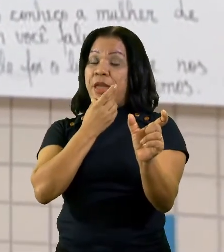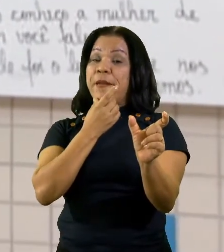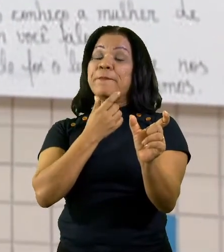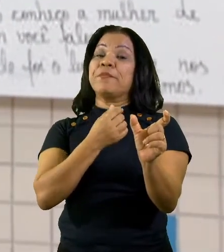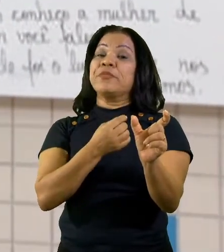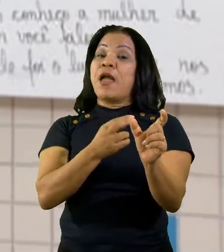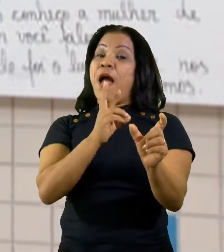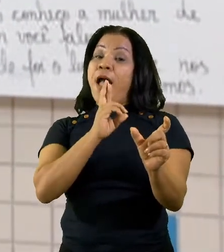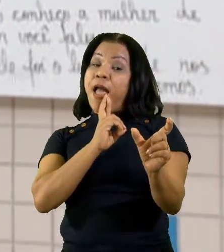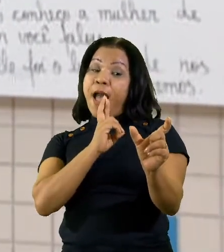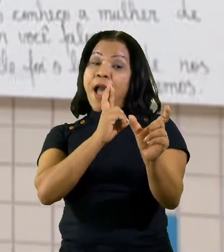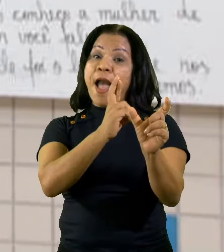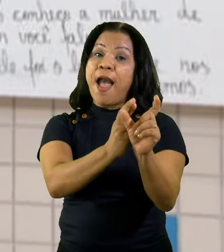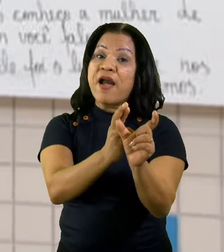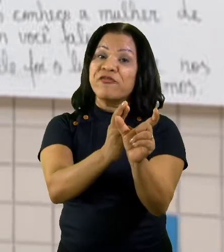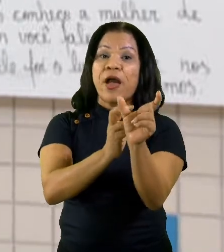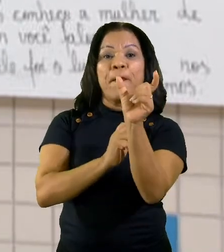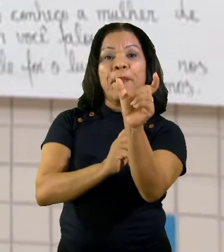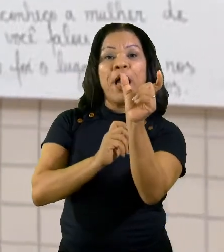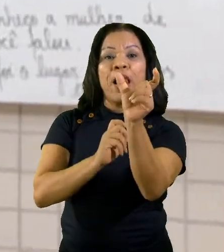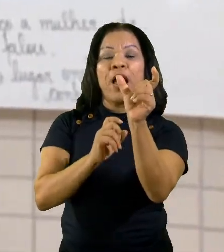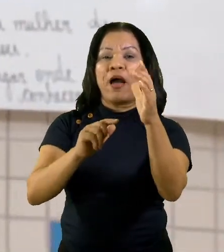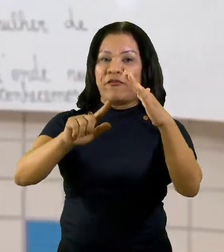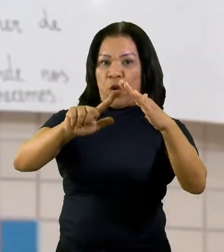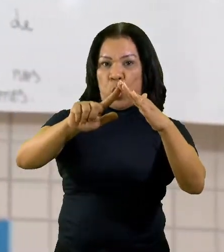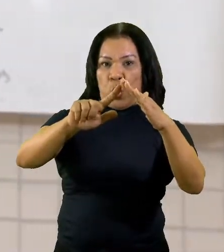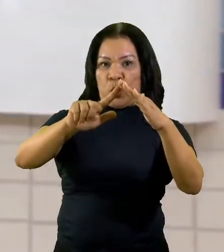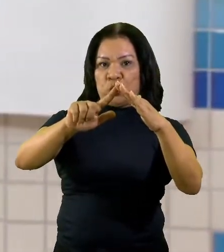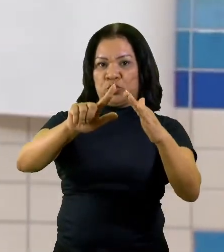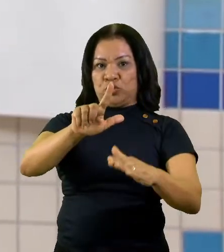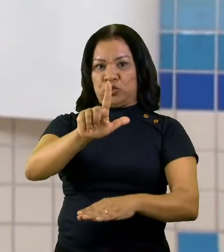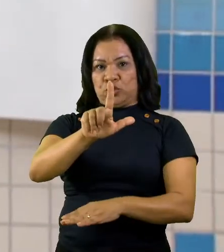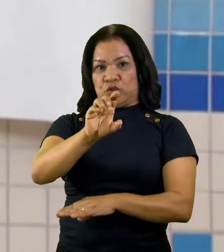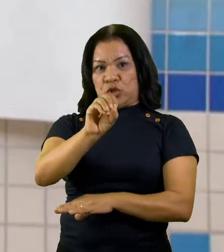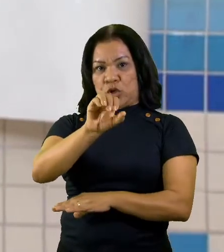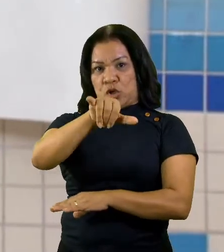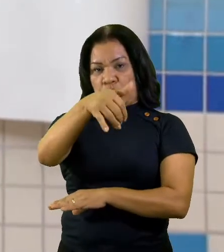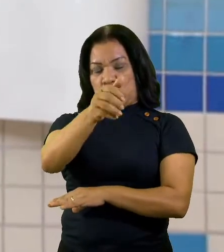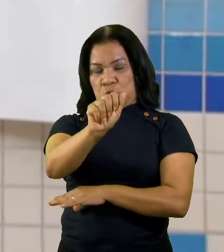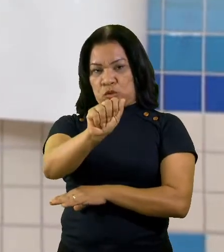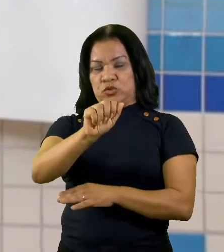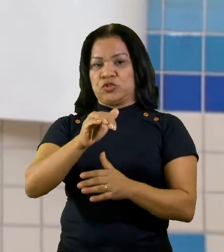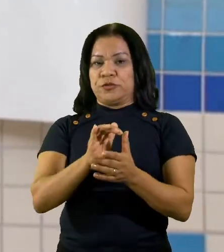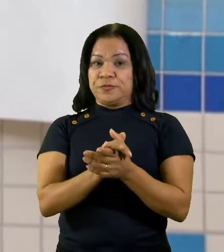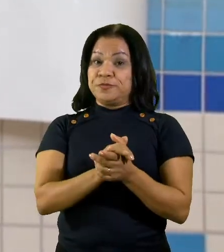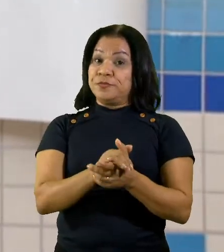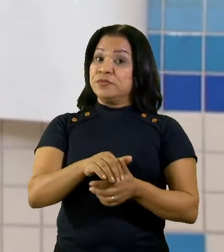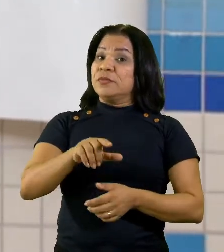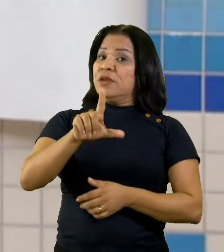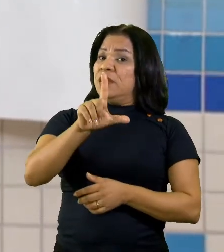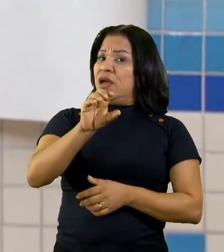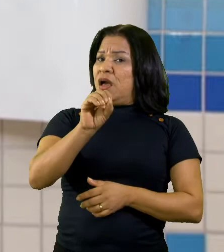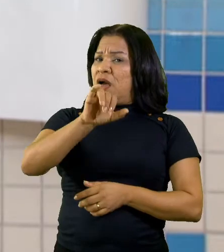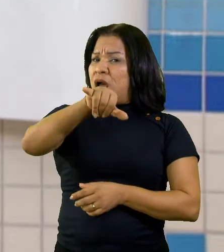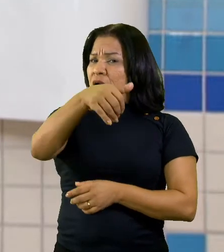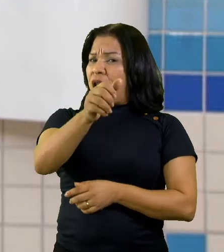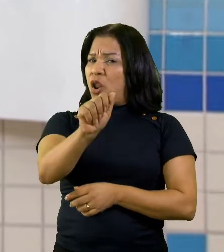oração é o seu antecedente. Morfologicamente, loja é um